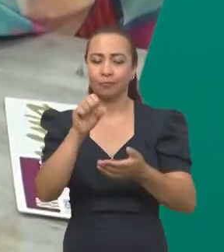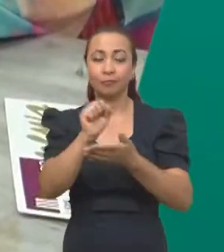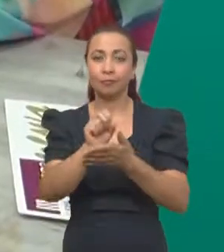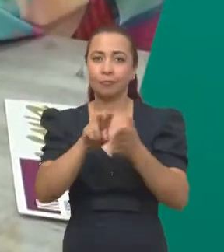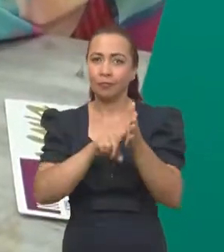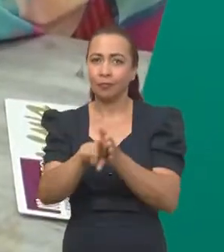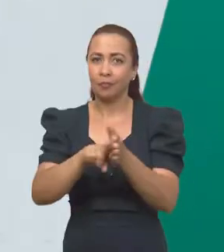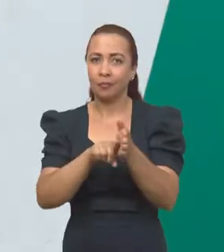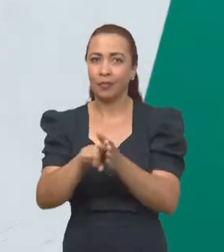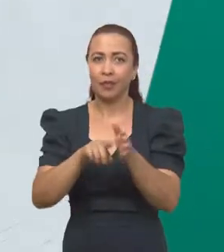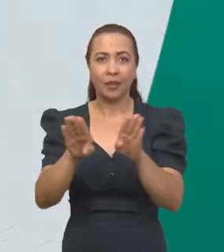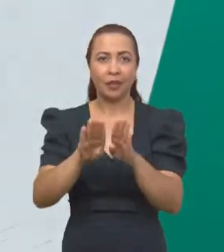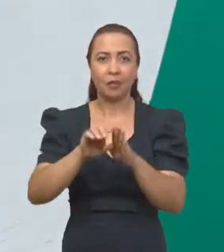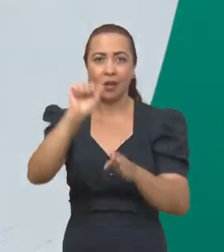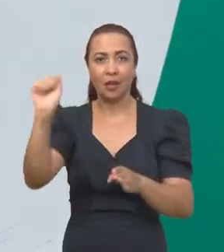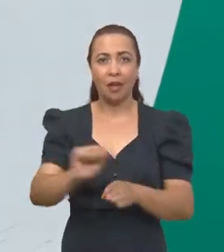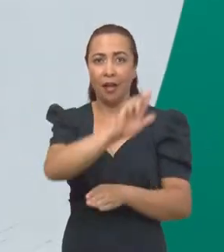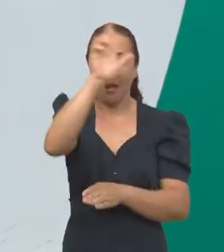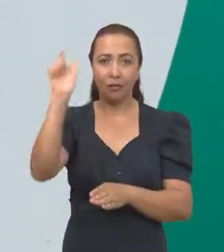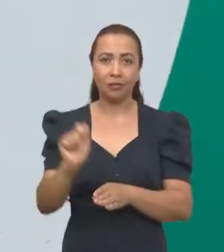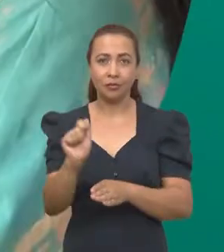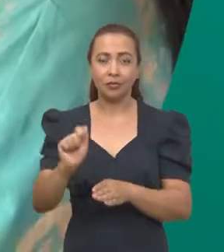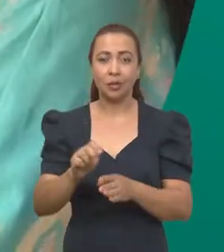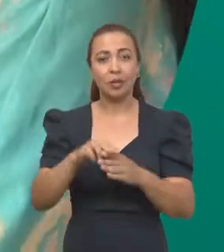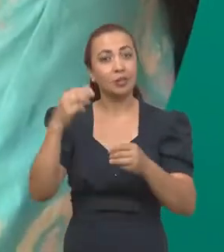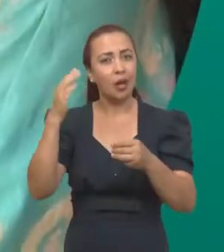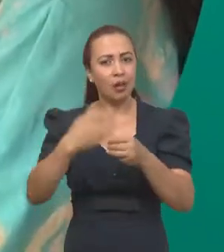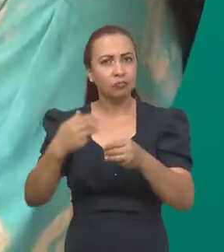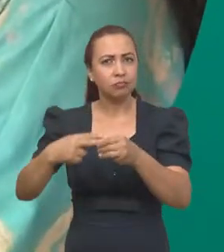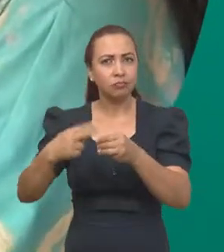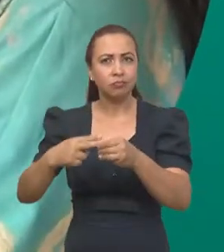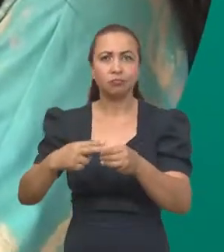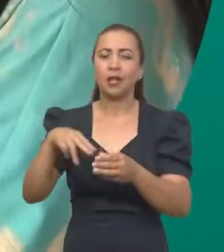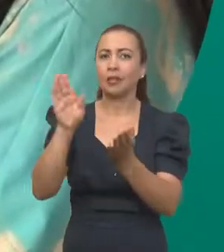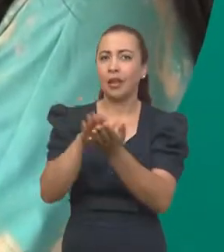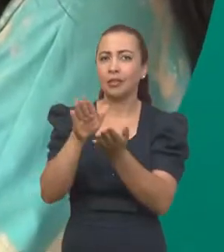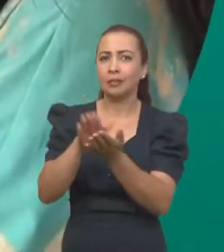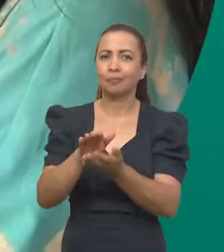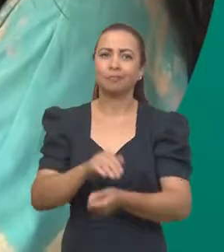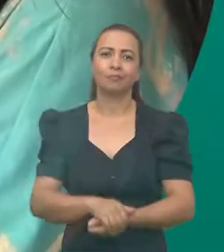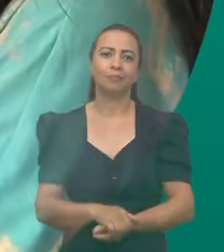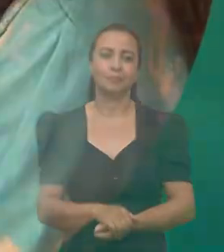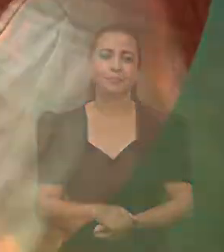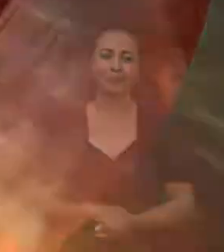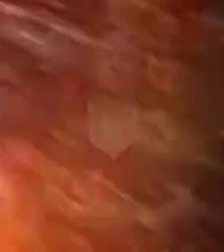Um perfil das afroempreendedoras da moda da região metropolitana do Recife.